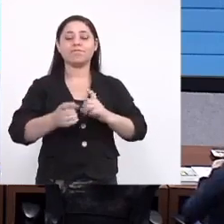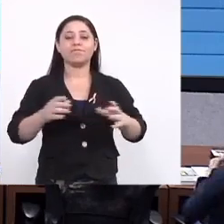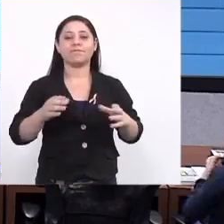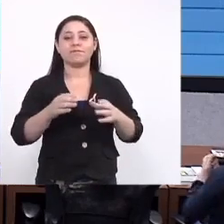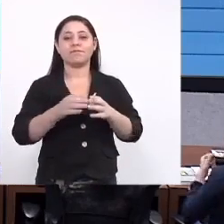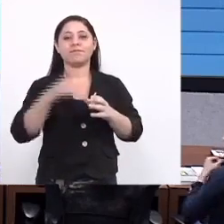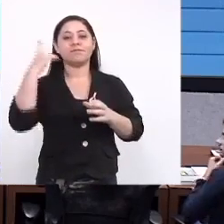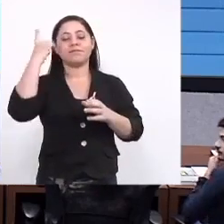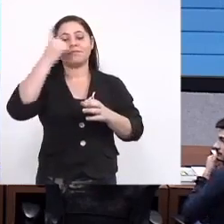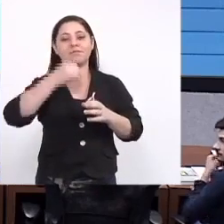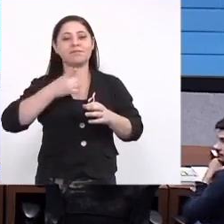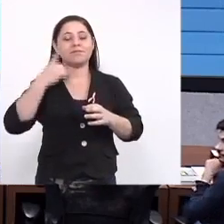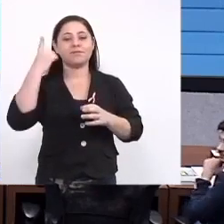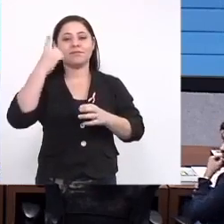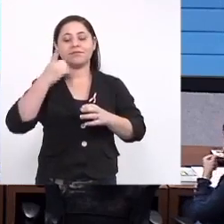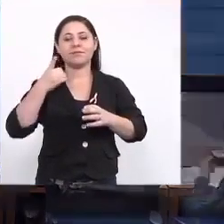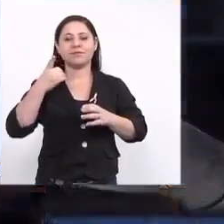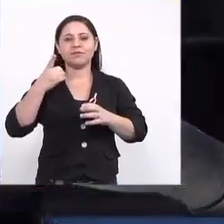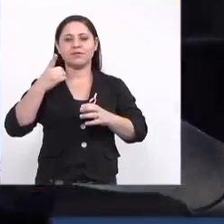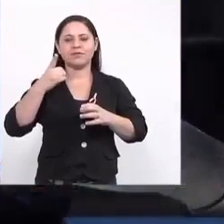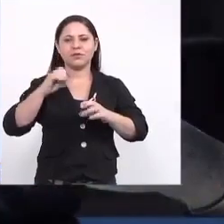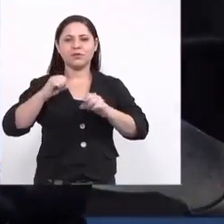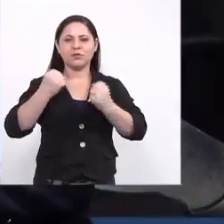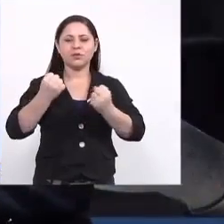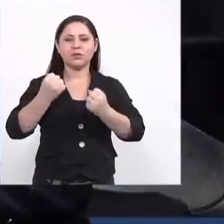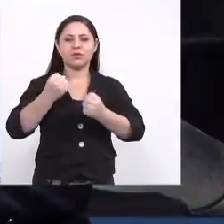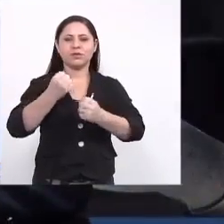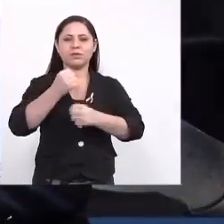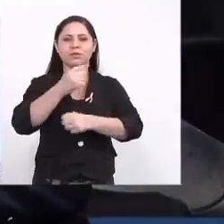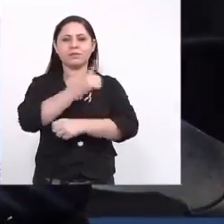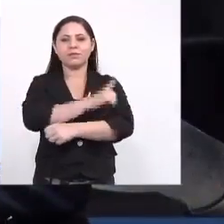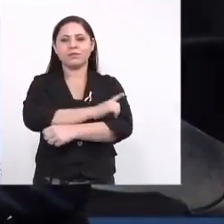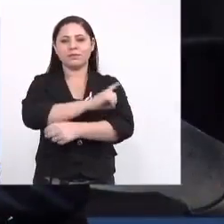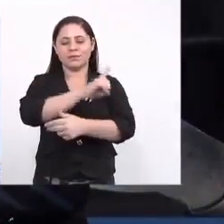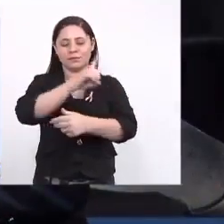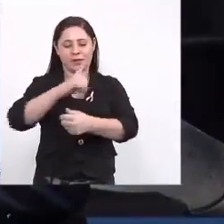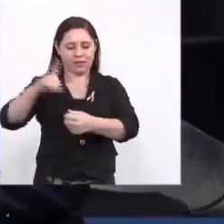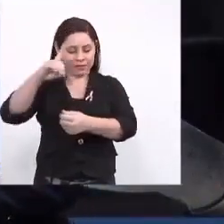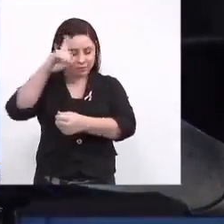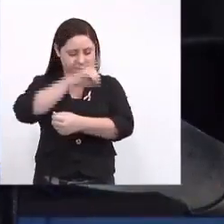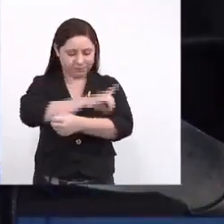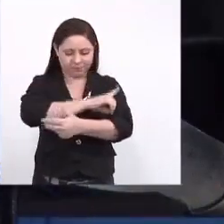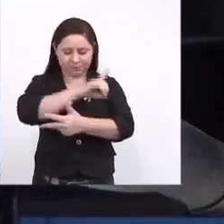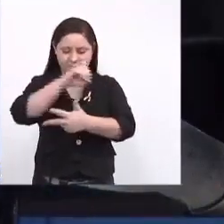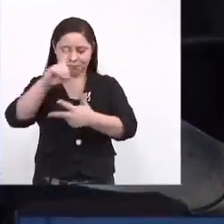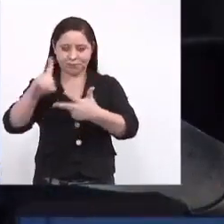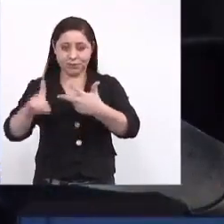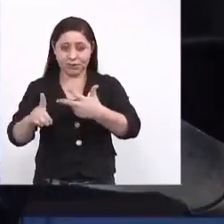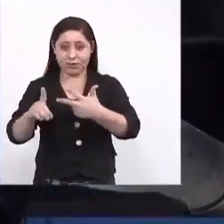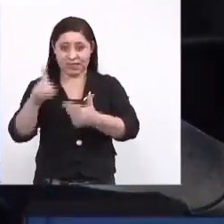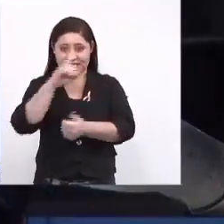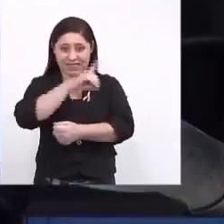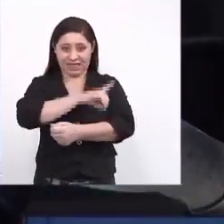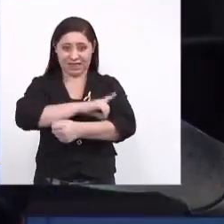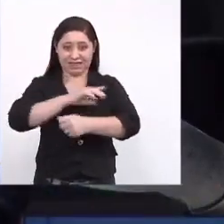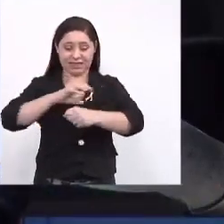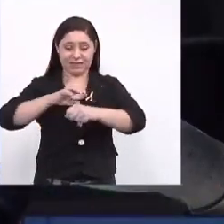Frente Parlamentar de Enfrentamento da Trípsia Epidemia, Dengue, Zika e Chikungunya.